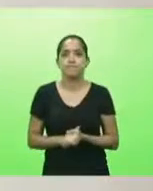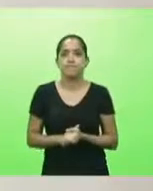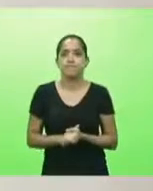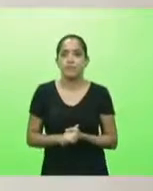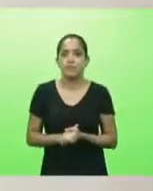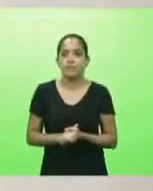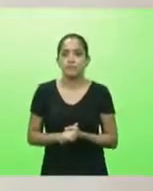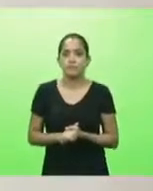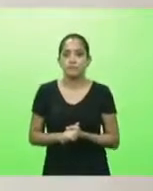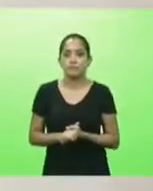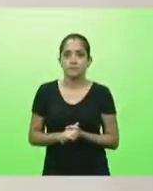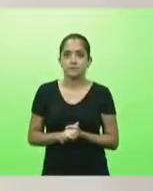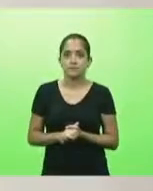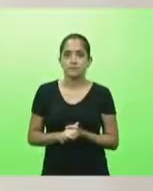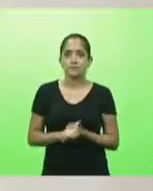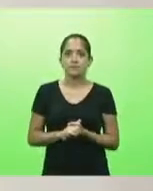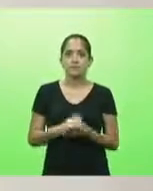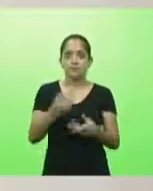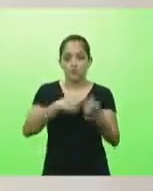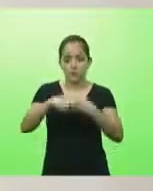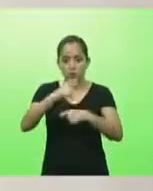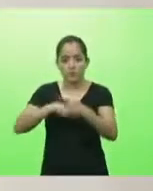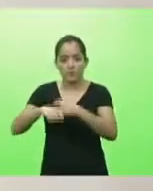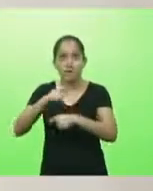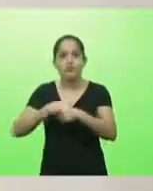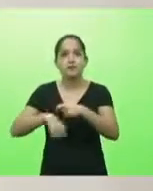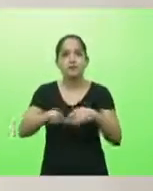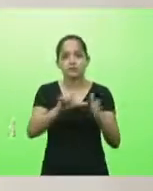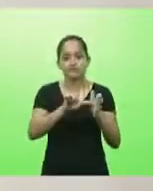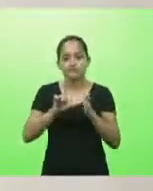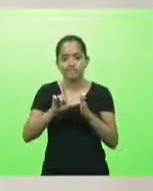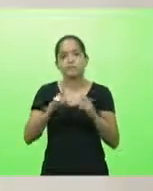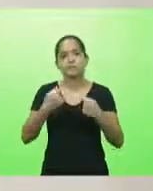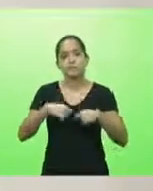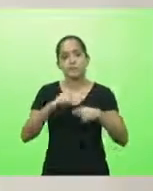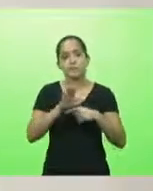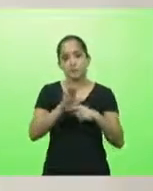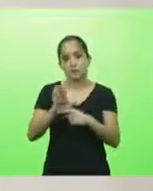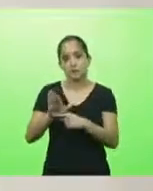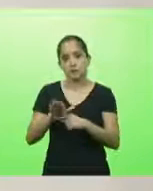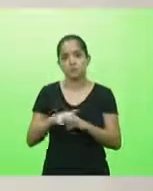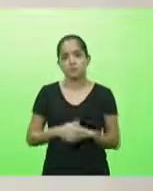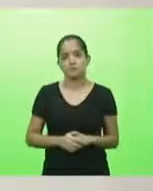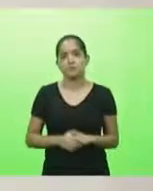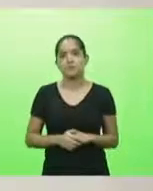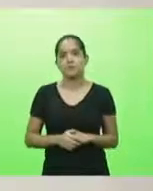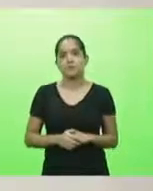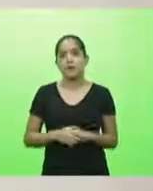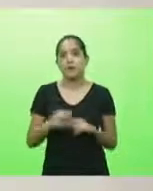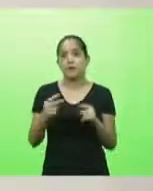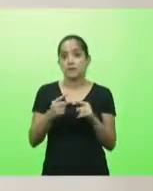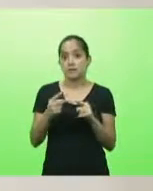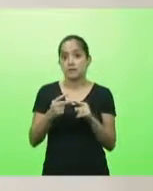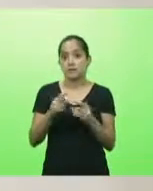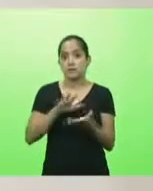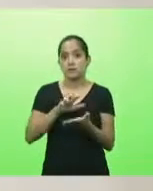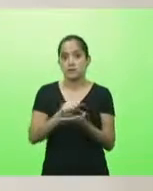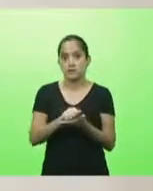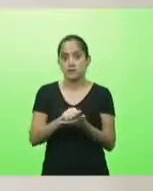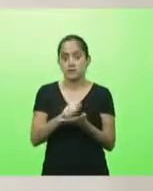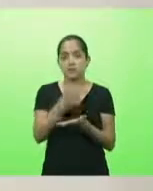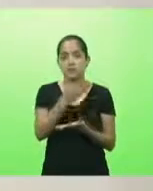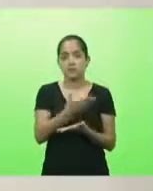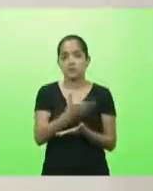governador, o comércio varejista em Santa Catarina pede socorro. A segunda inscrita a falar é a Ana